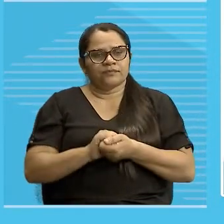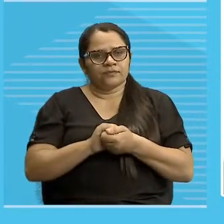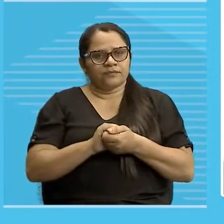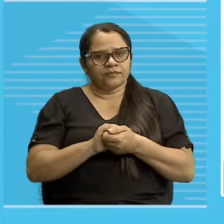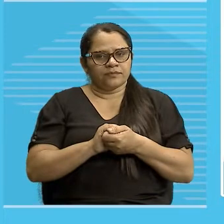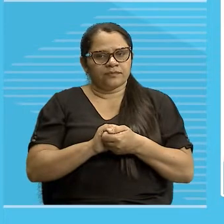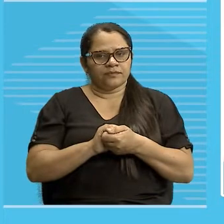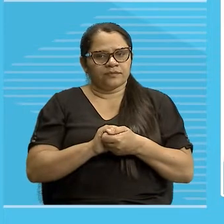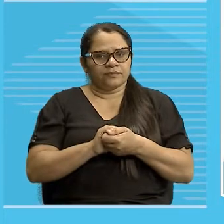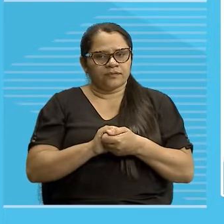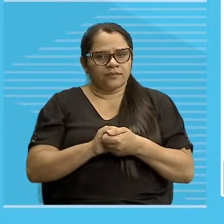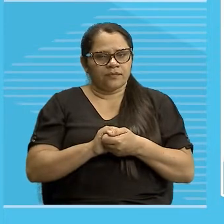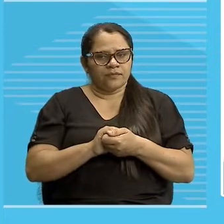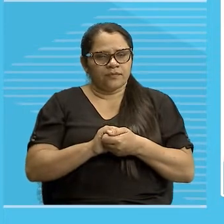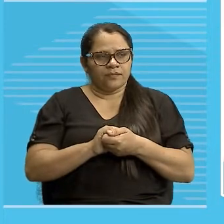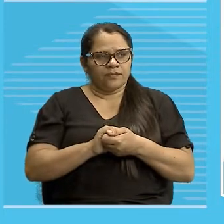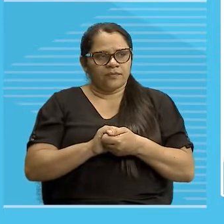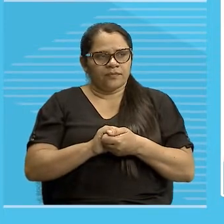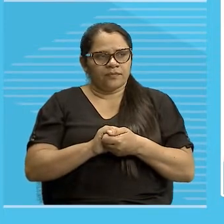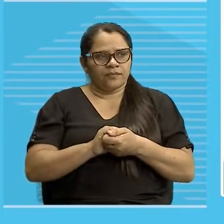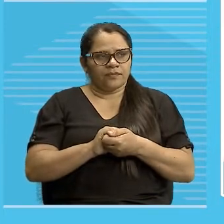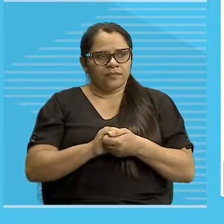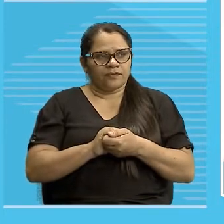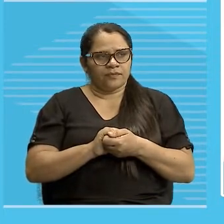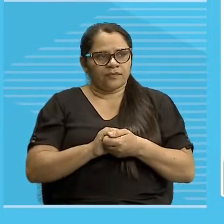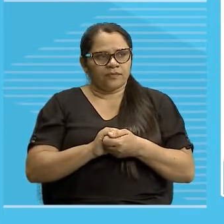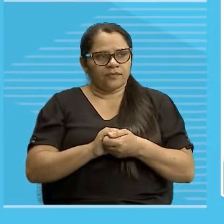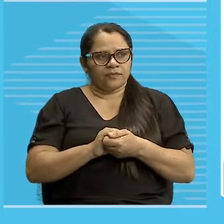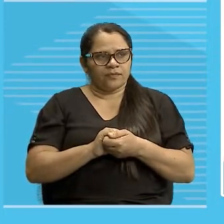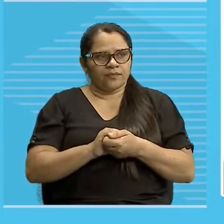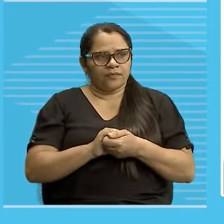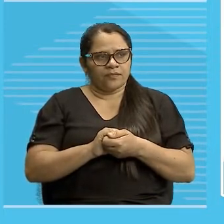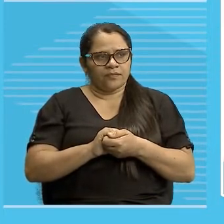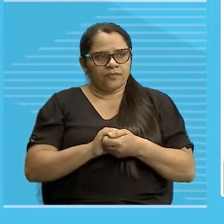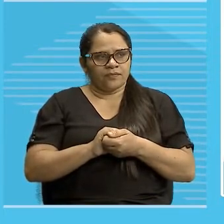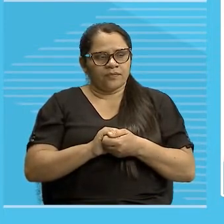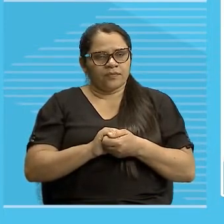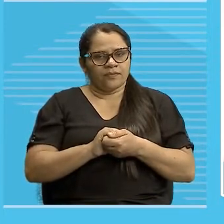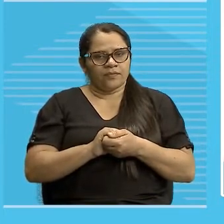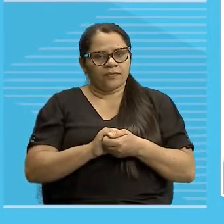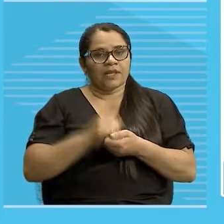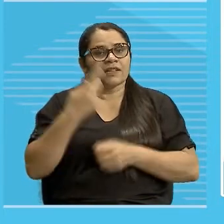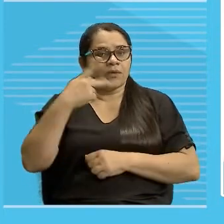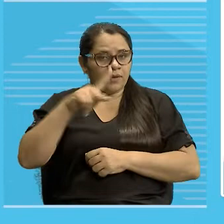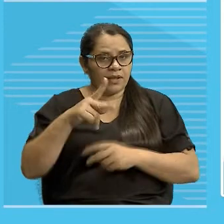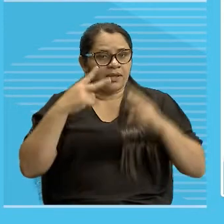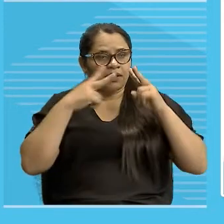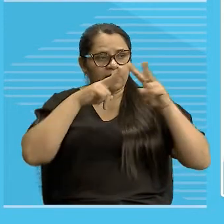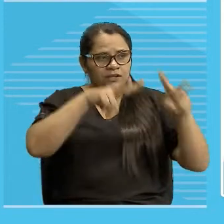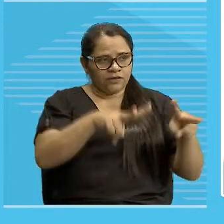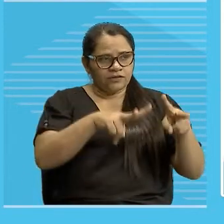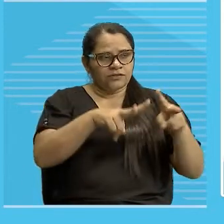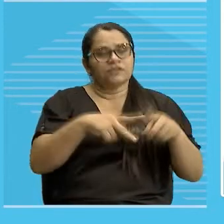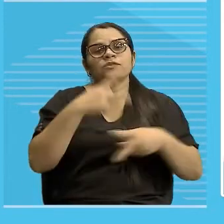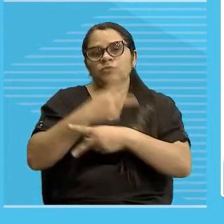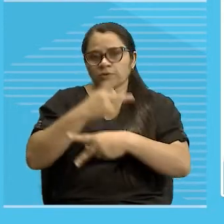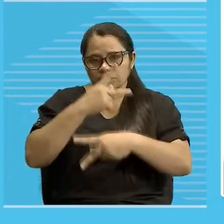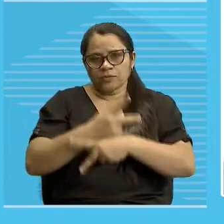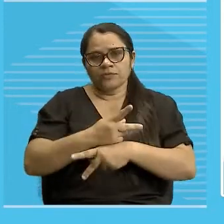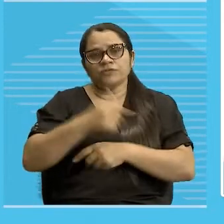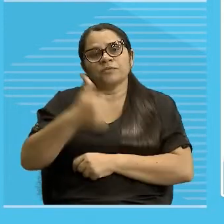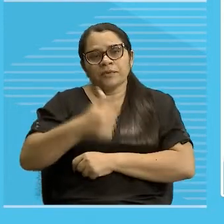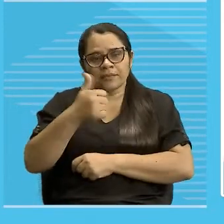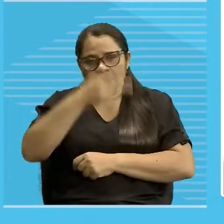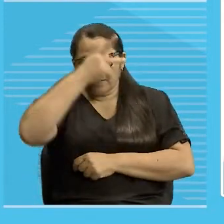Ah, menina, essa língua portuguesa a gente tem recursos demais para tudo. Estes aí que são os pronomes de primeira pessoa, preste